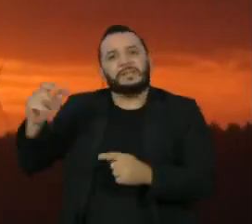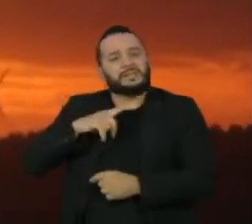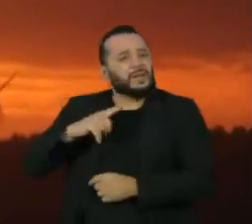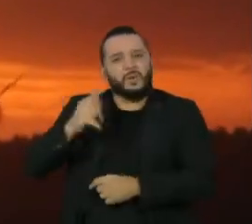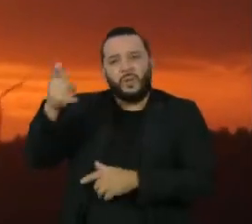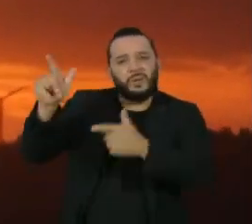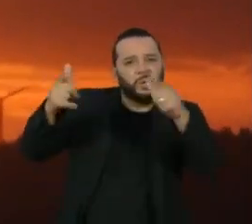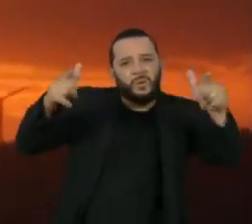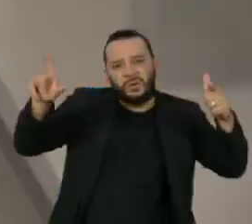disponíveis.